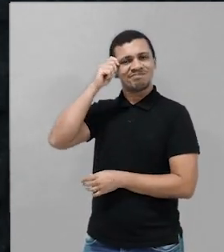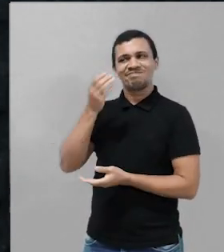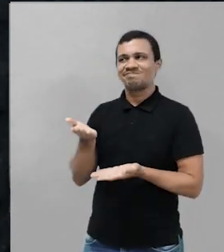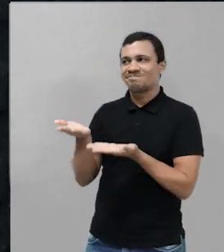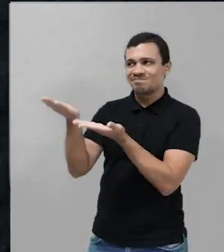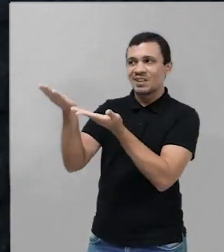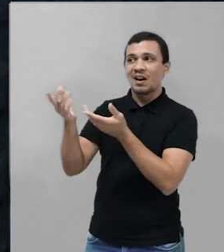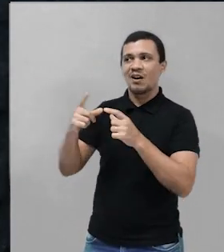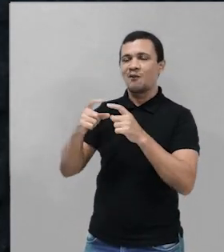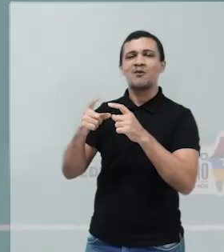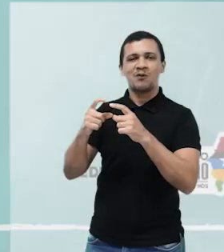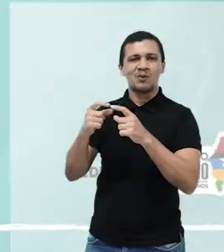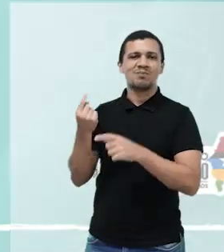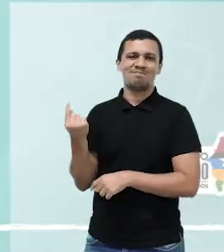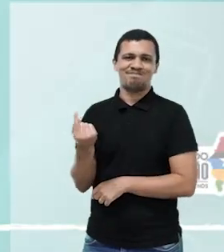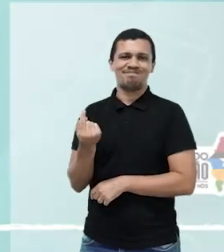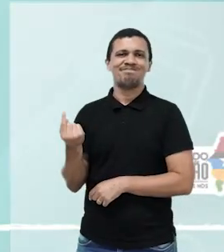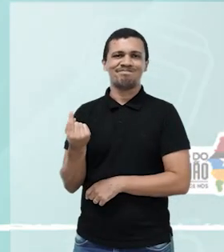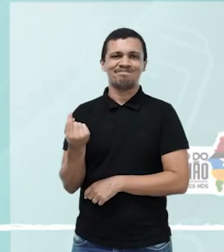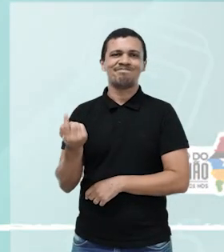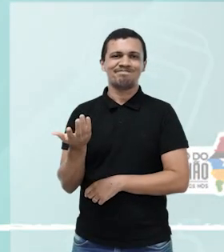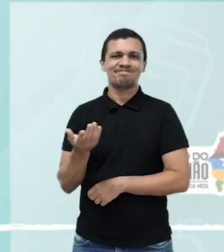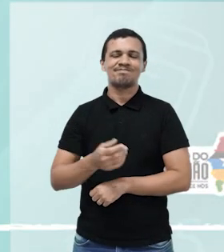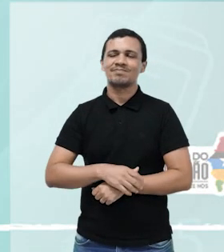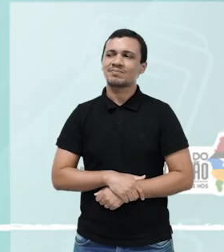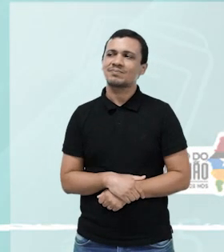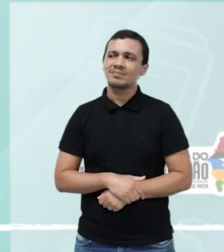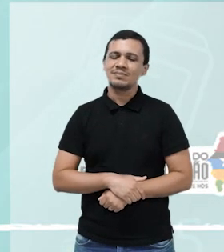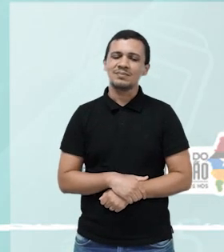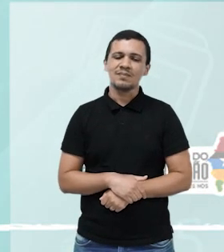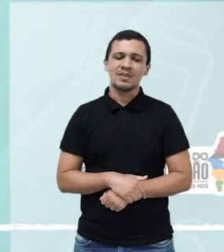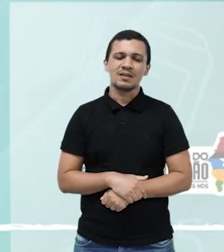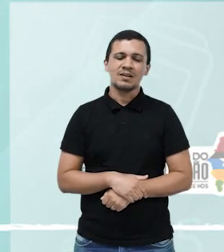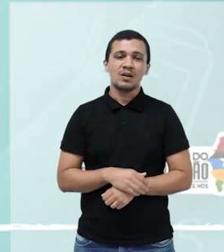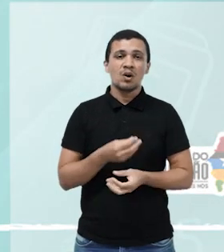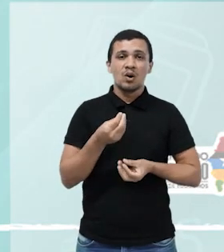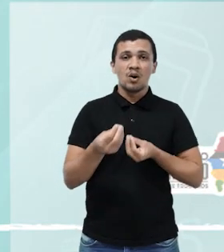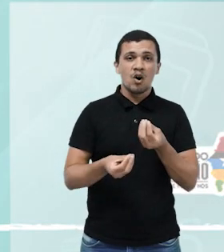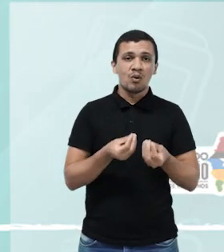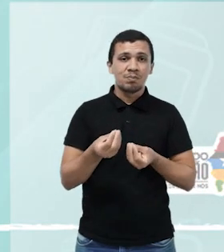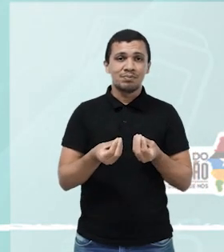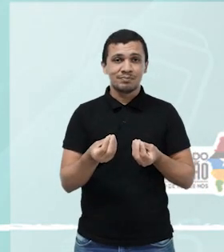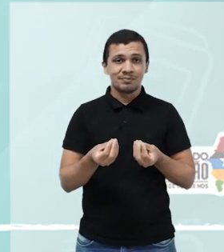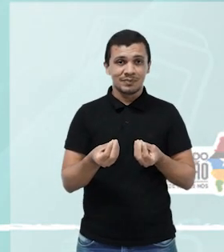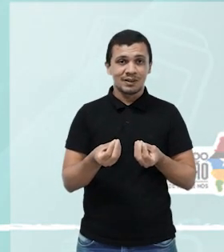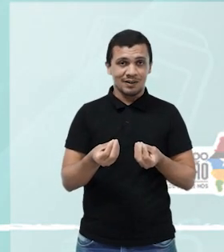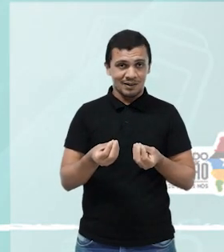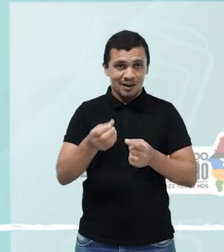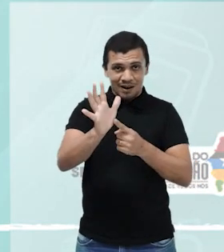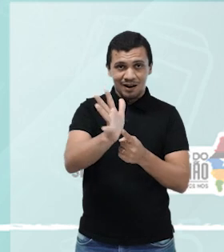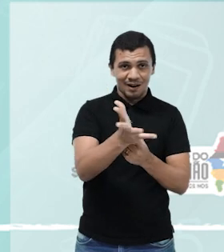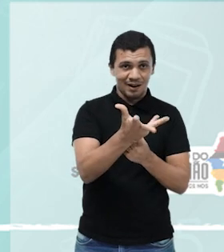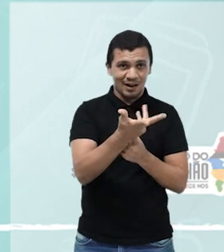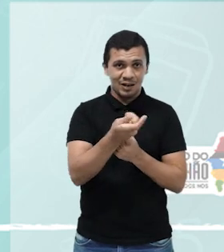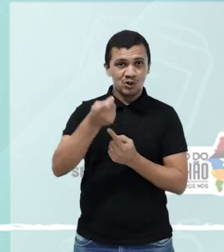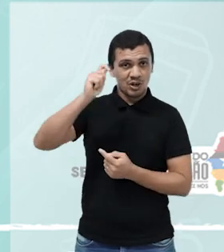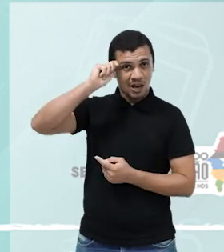foto, que é a única, diz muito sobre isso. Bom, não dá para a gente falar de arte afro-maranhense